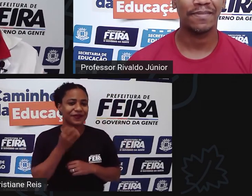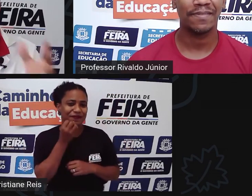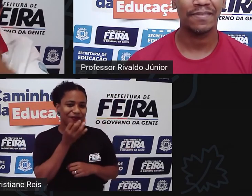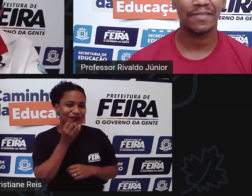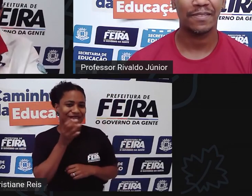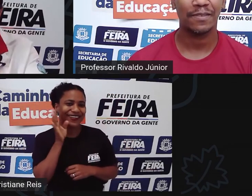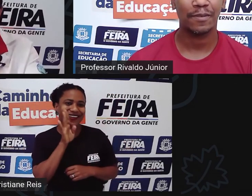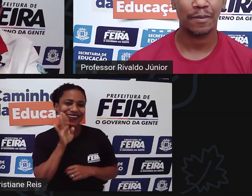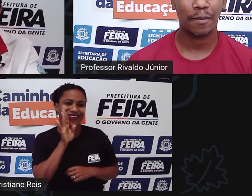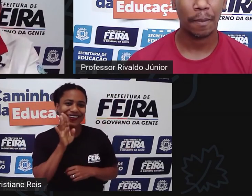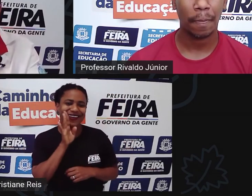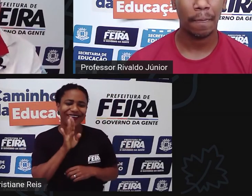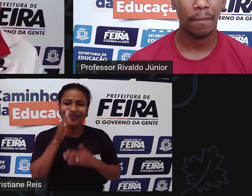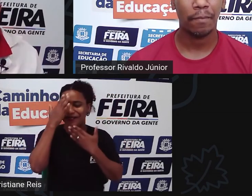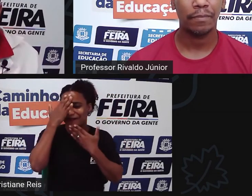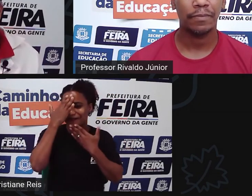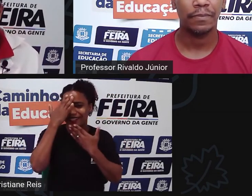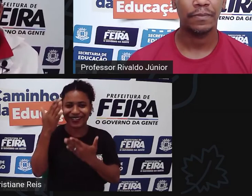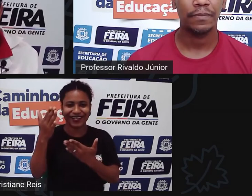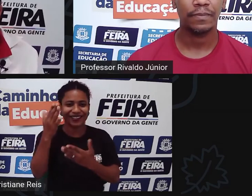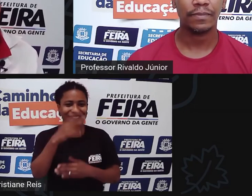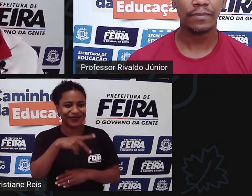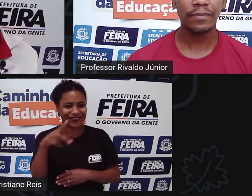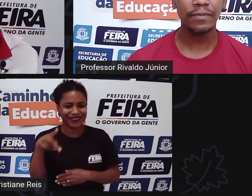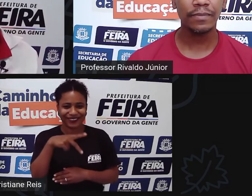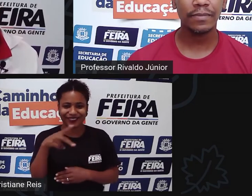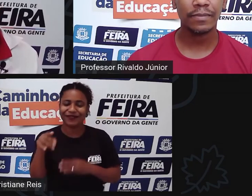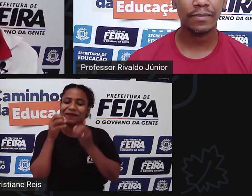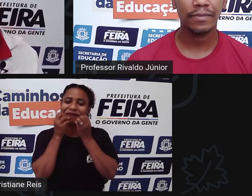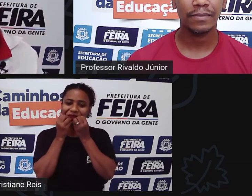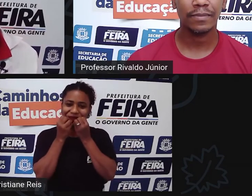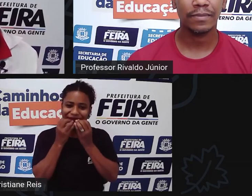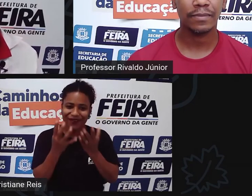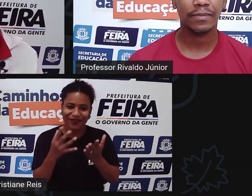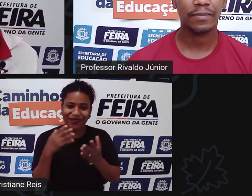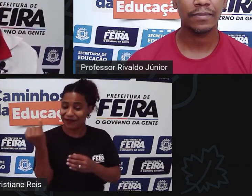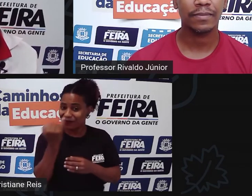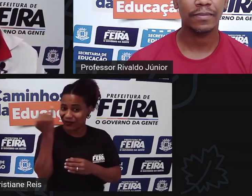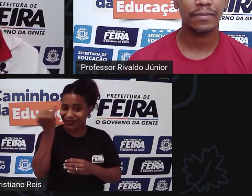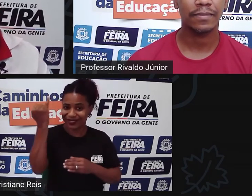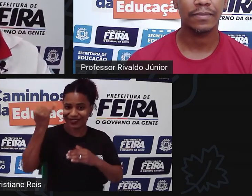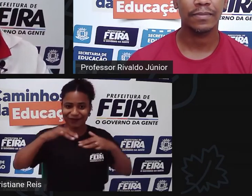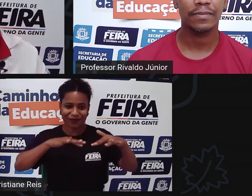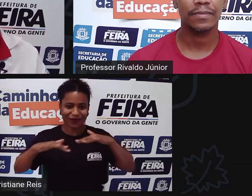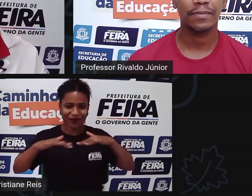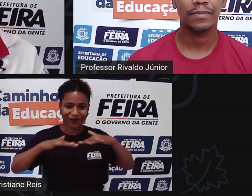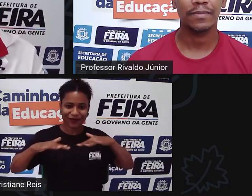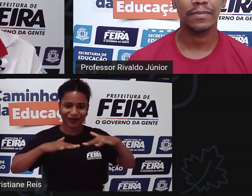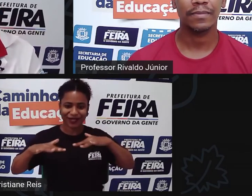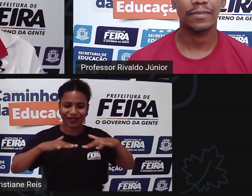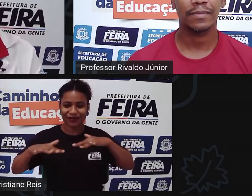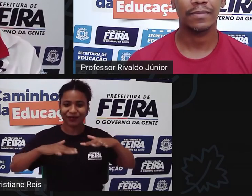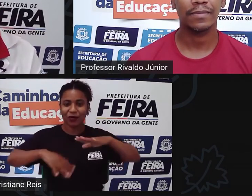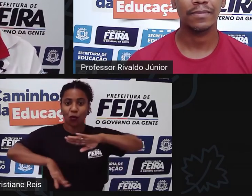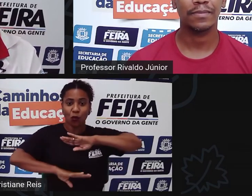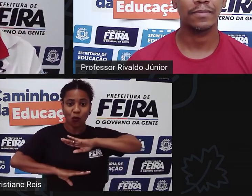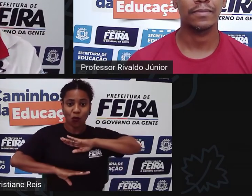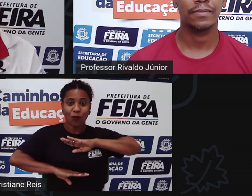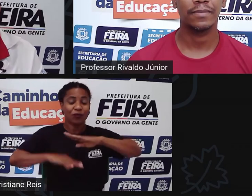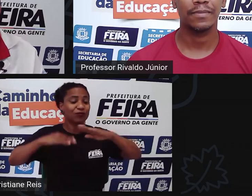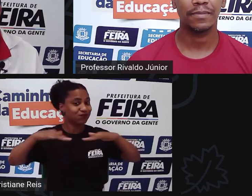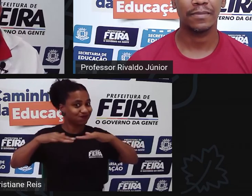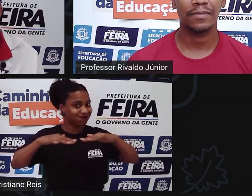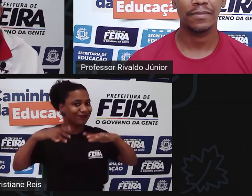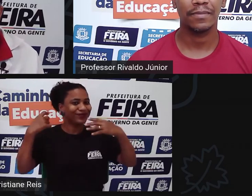muito obrigado professor galera viu aí como é importante a gente se movimentar nosso corpo foi feito para o movimento